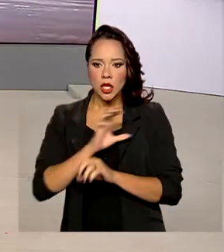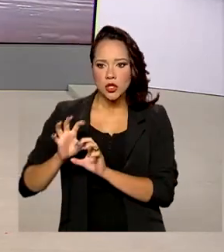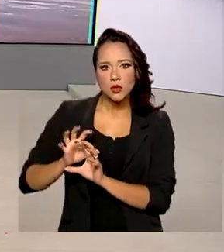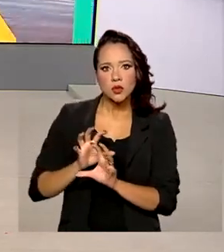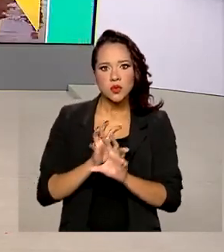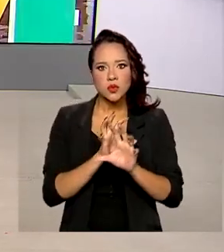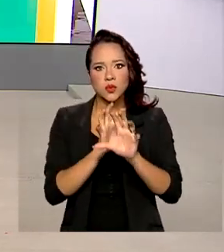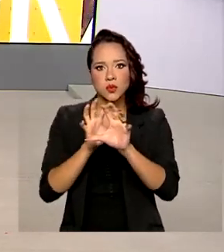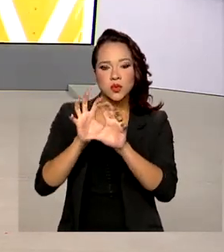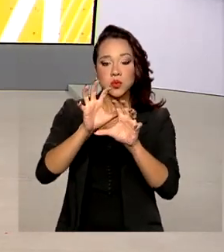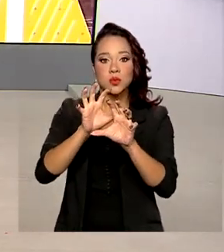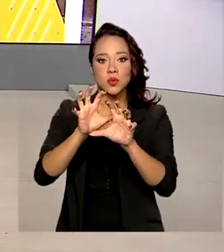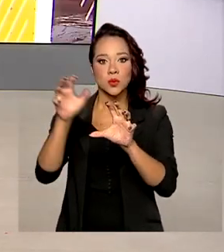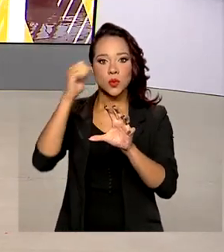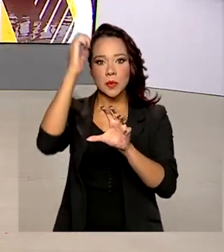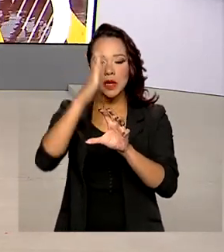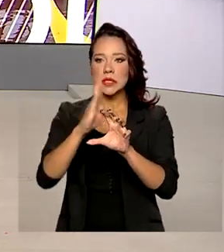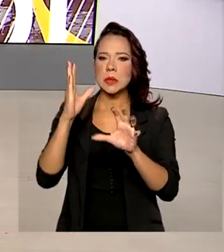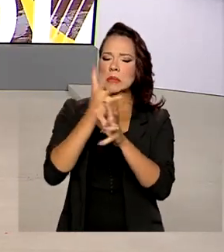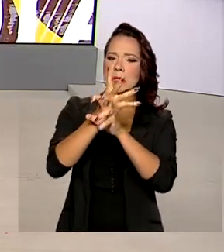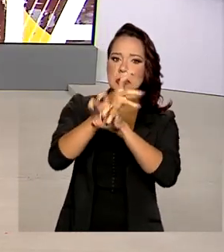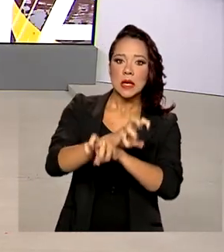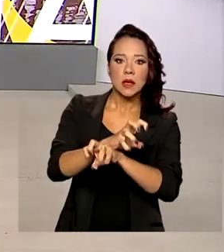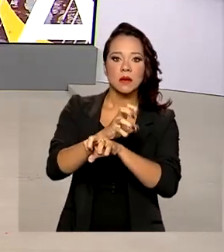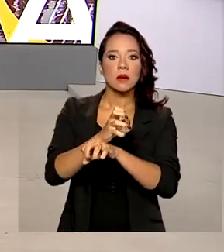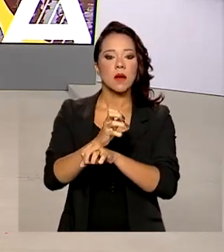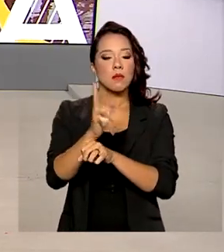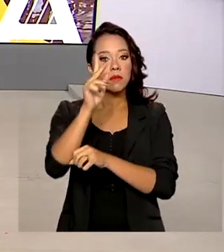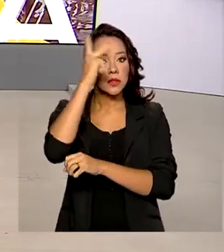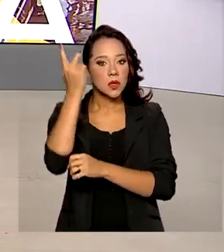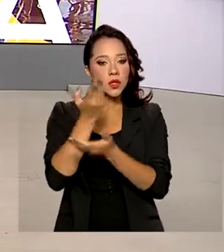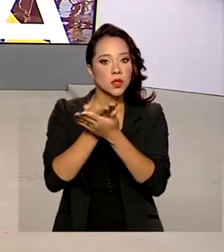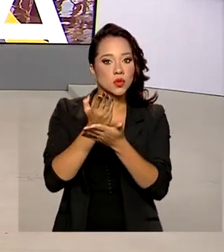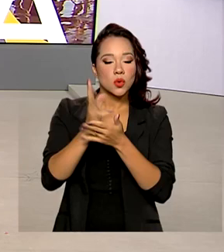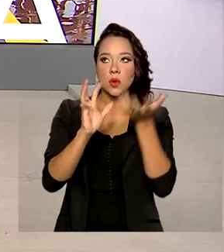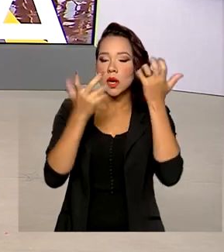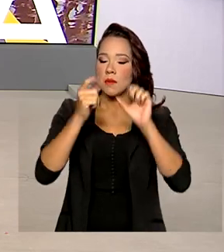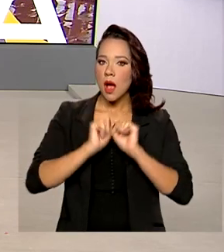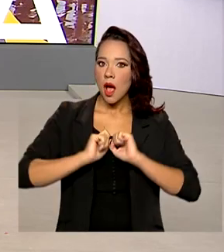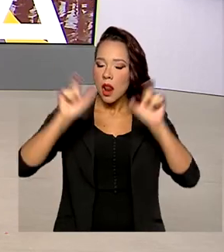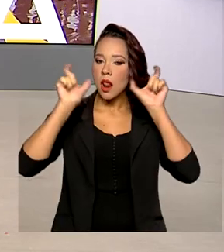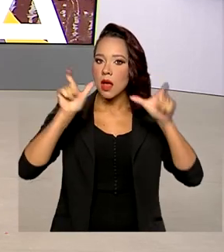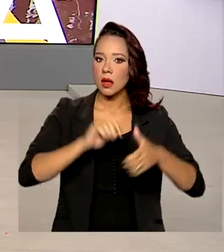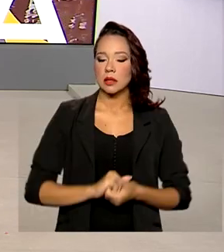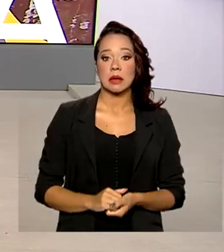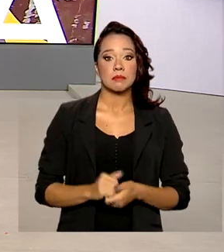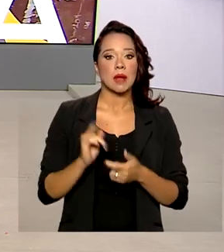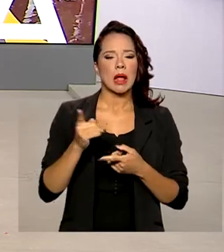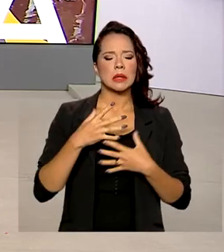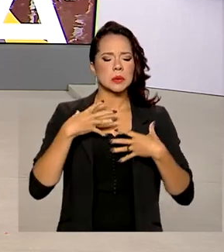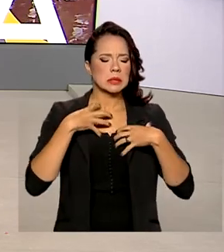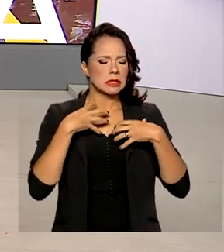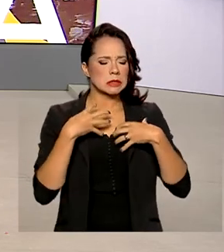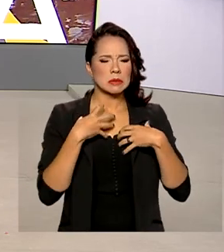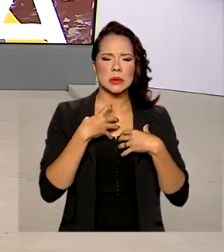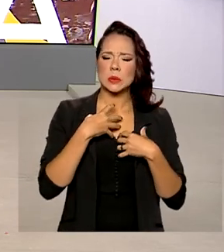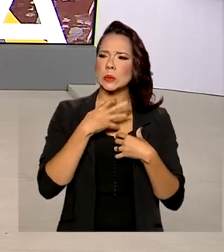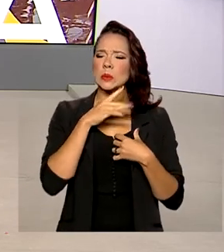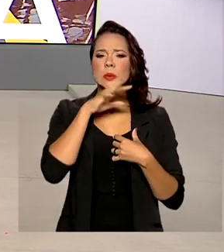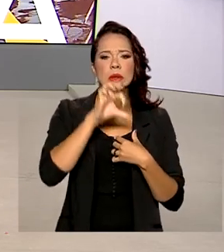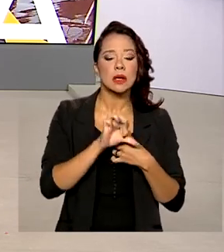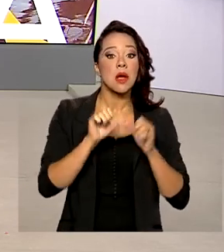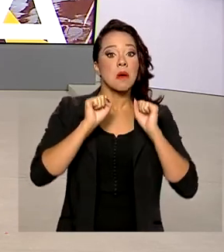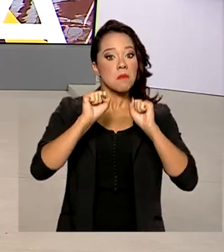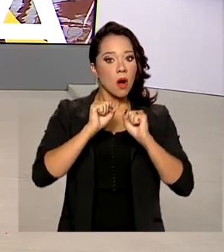estacionada no centro do país fez com que meteorologistas emitissem alertas. Além do mal-estar, o cenário pode